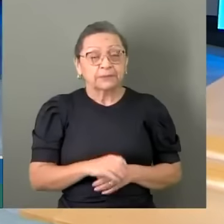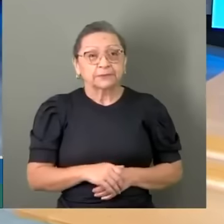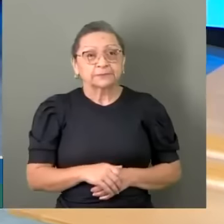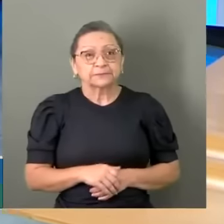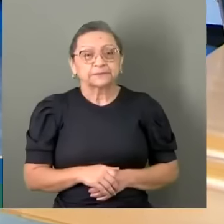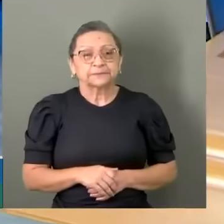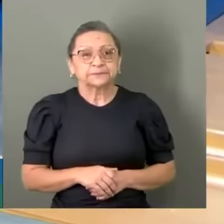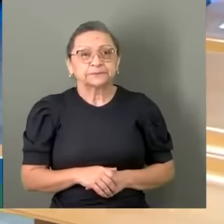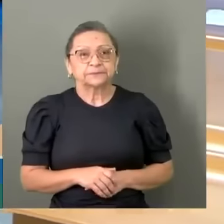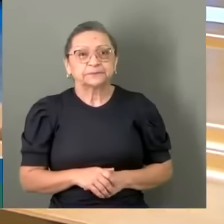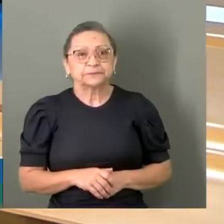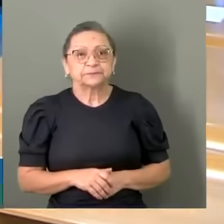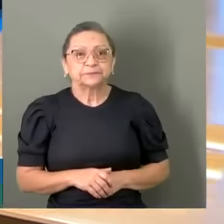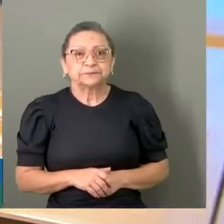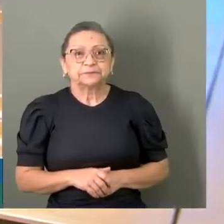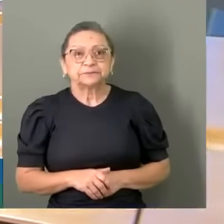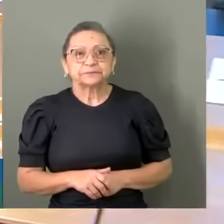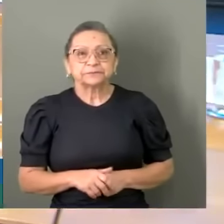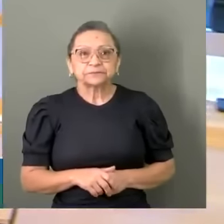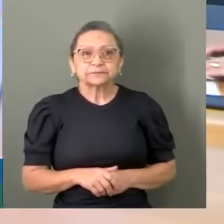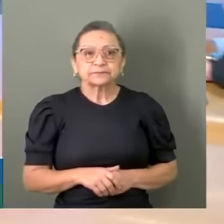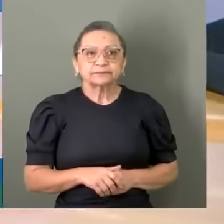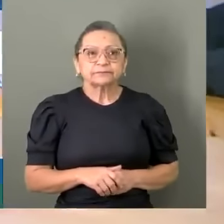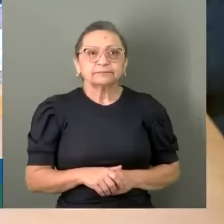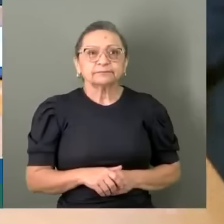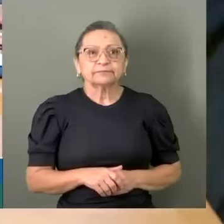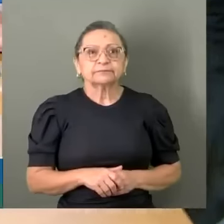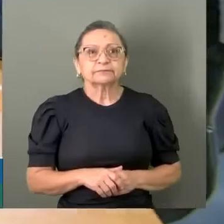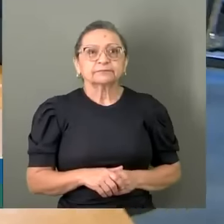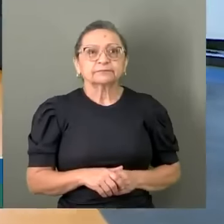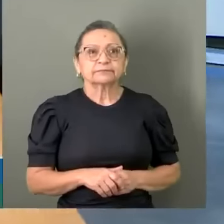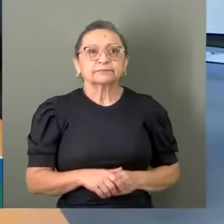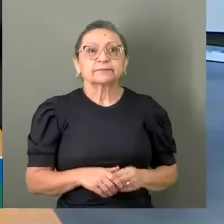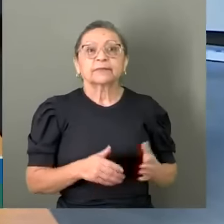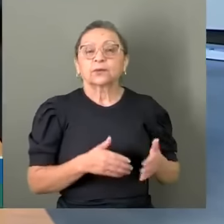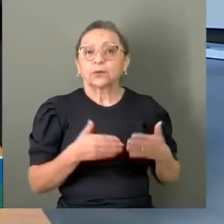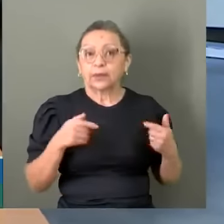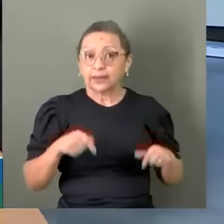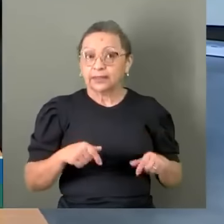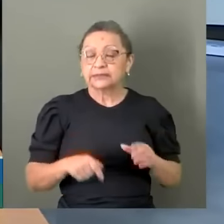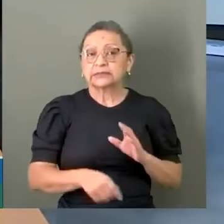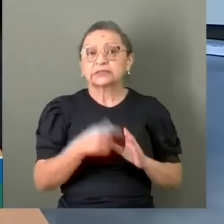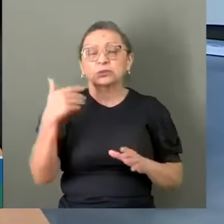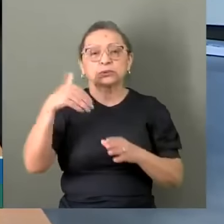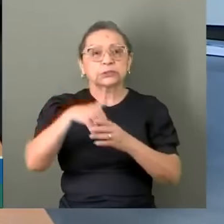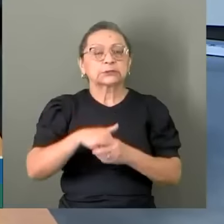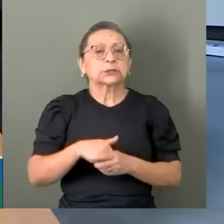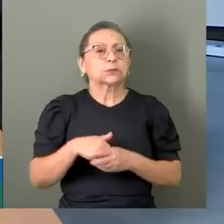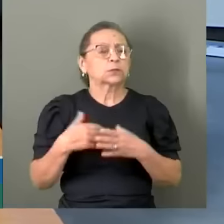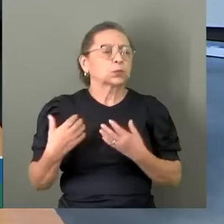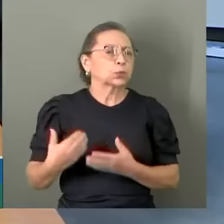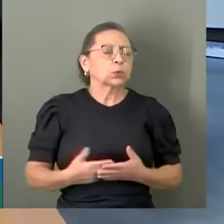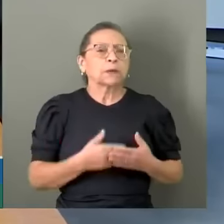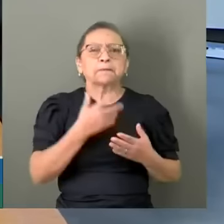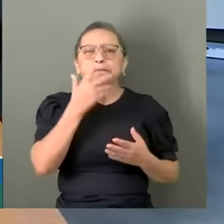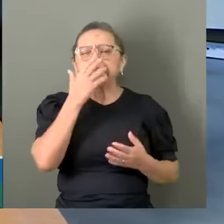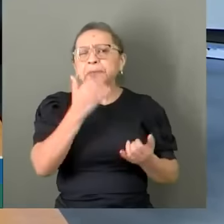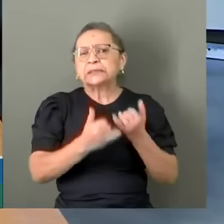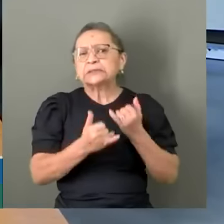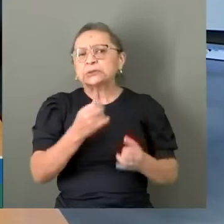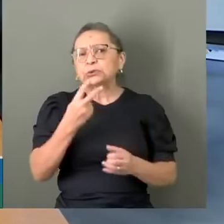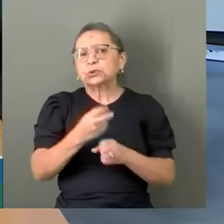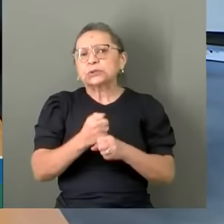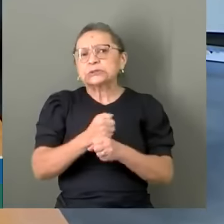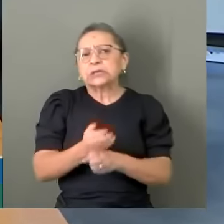contigo, Rafael. Porque essa eleição, é como você disse, além de muita acirrada, ela remete à eleição de dois anos atrás, né, do